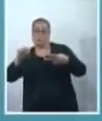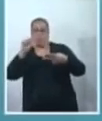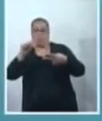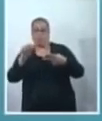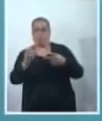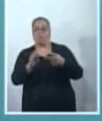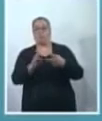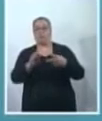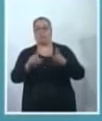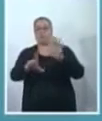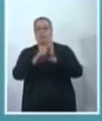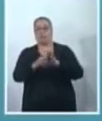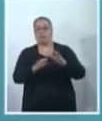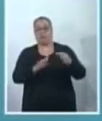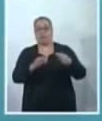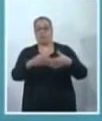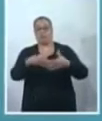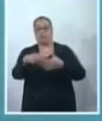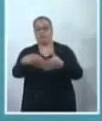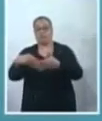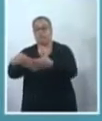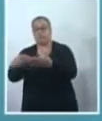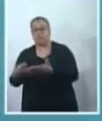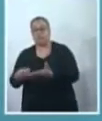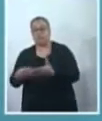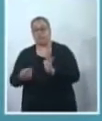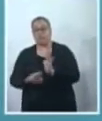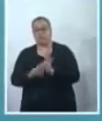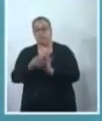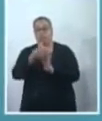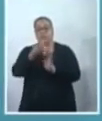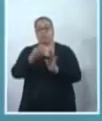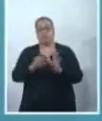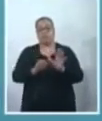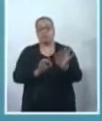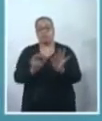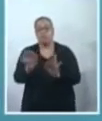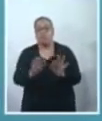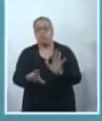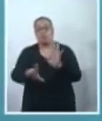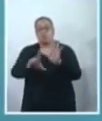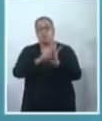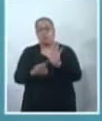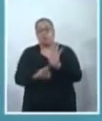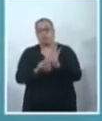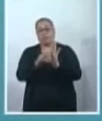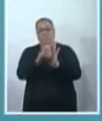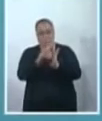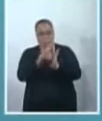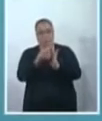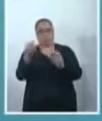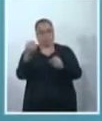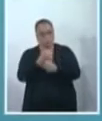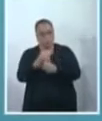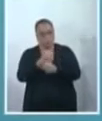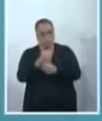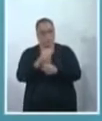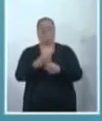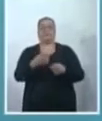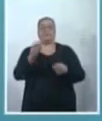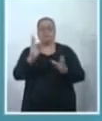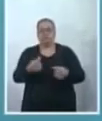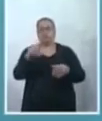diretrizes orçamentárias que orientam a lei orçamentária anual. Nós já